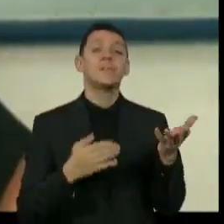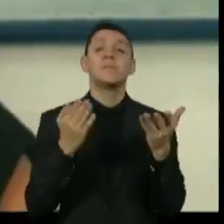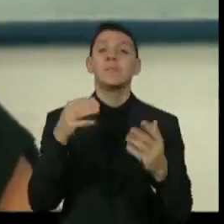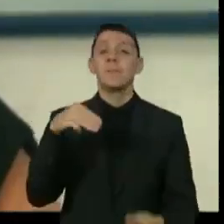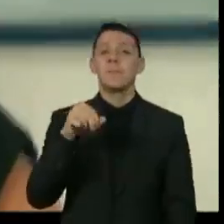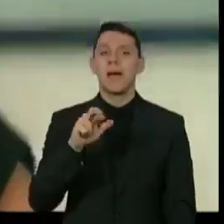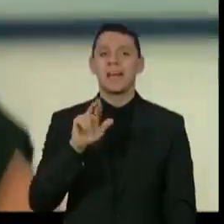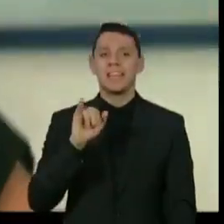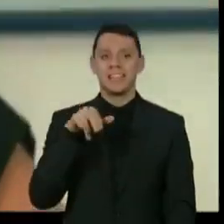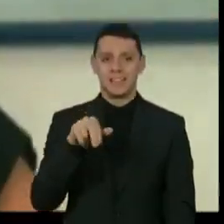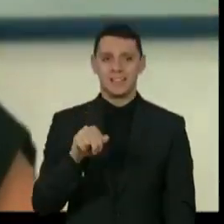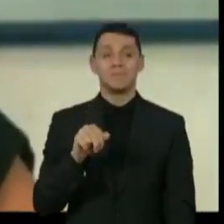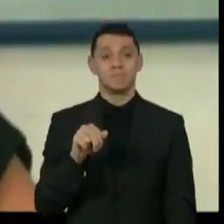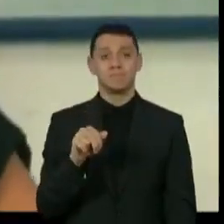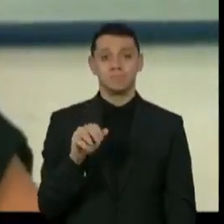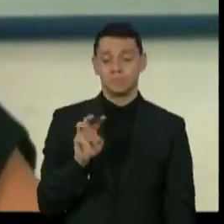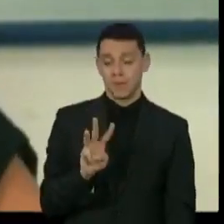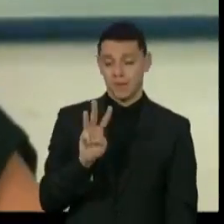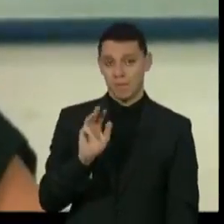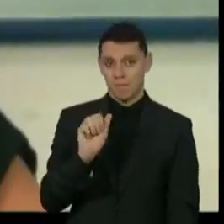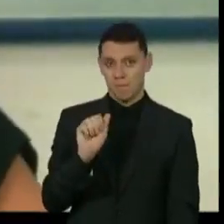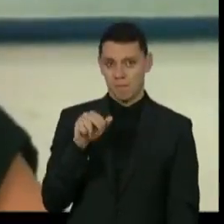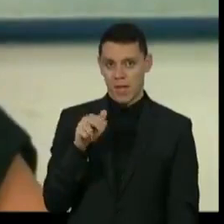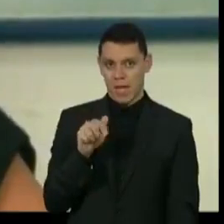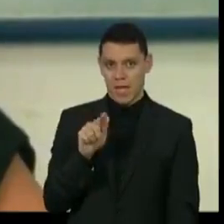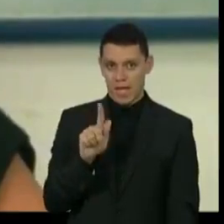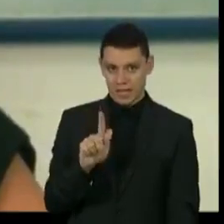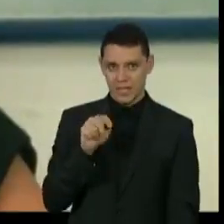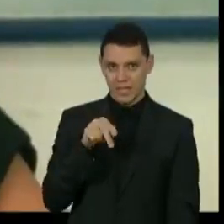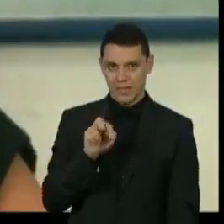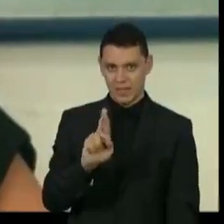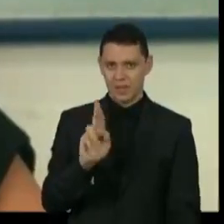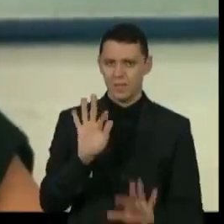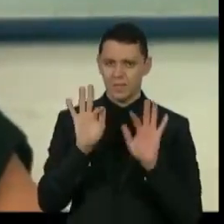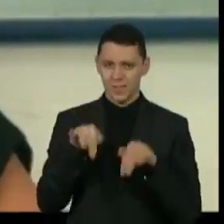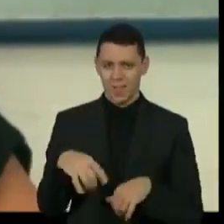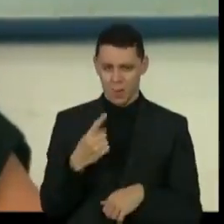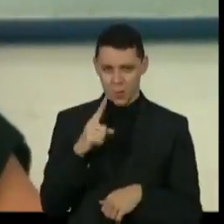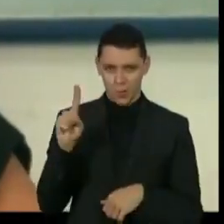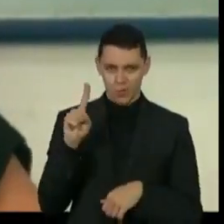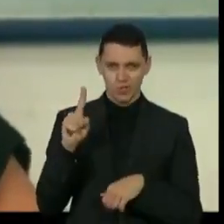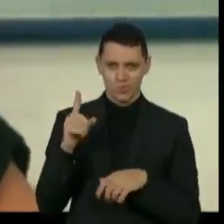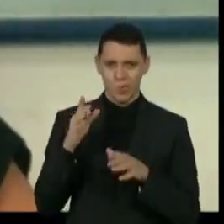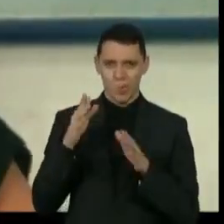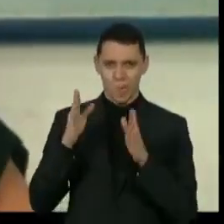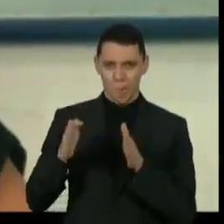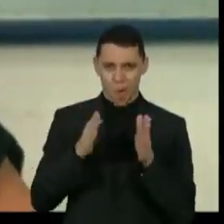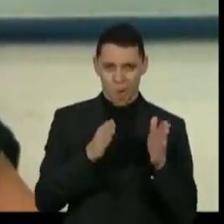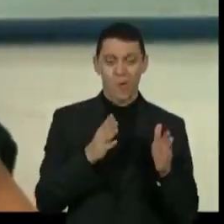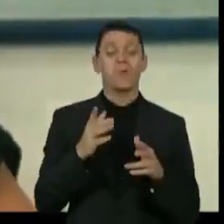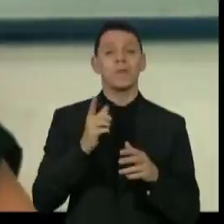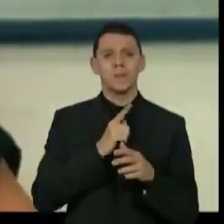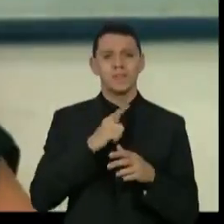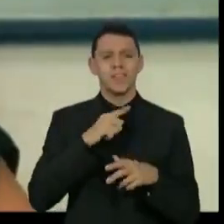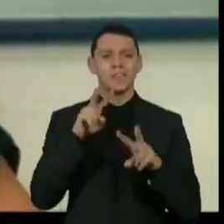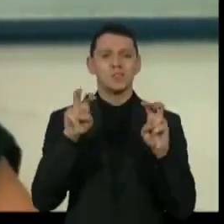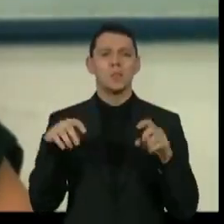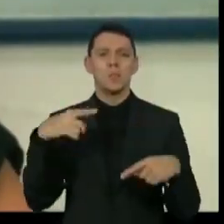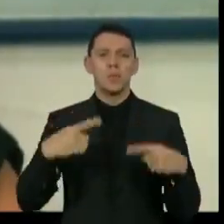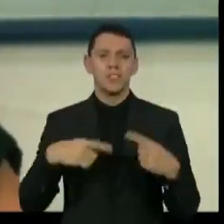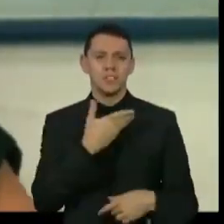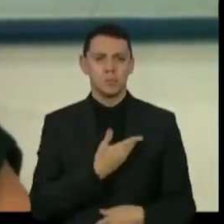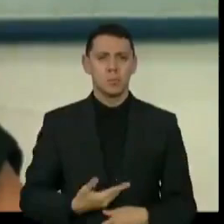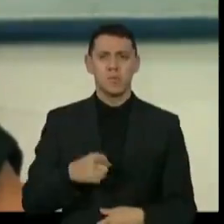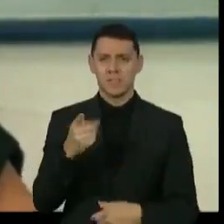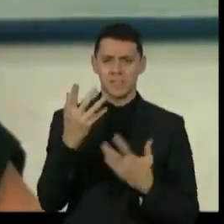Fagner, no finalzinho do último bloco, a gente estava falando sobre o seu envolvimento com políticas públicas, se você estaria disposto a se engajar nessa luta,